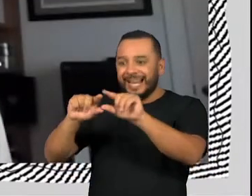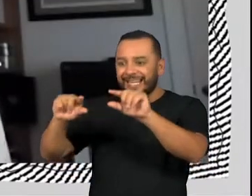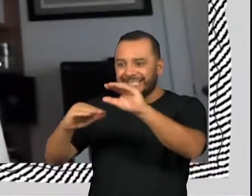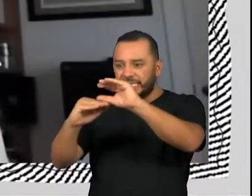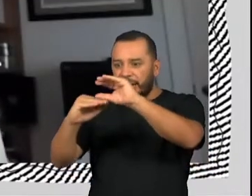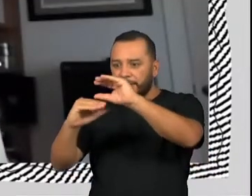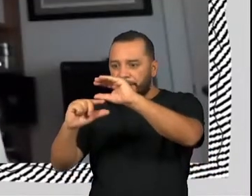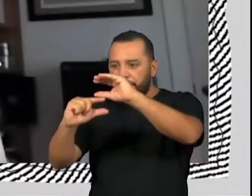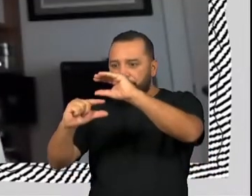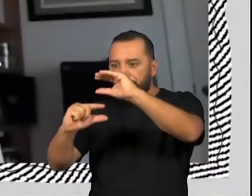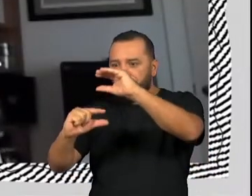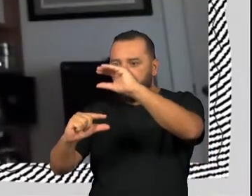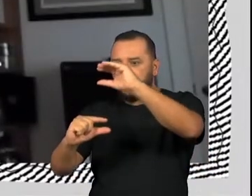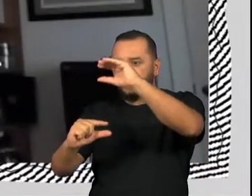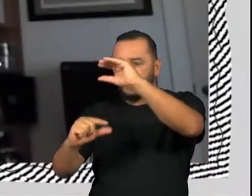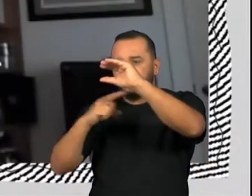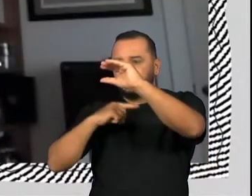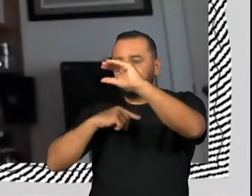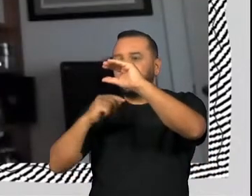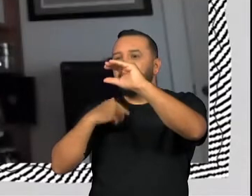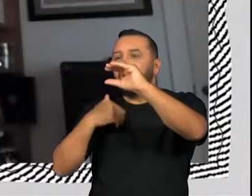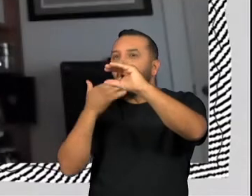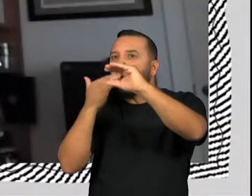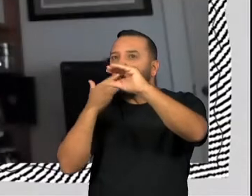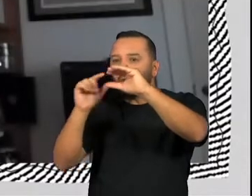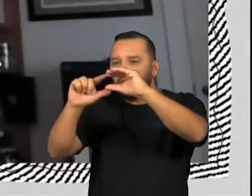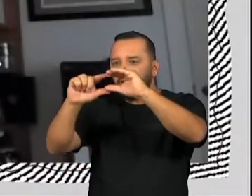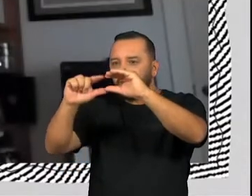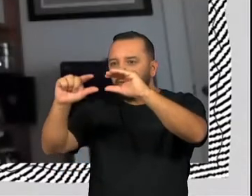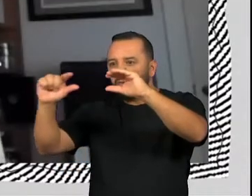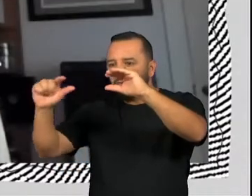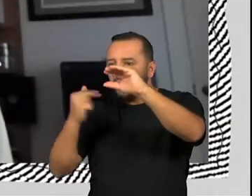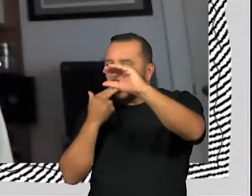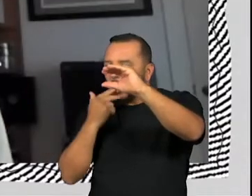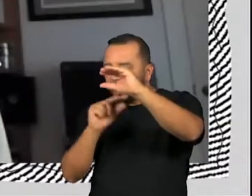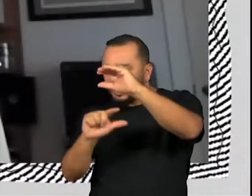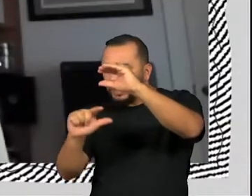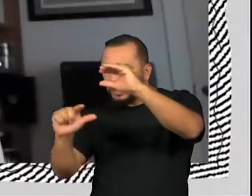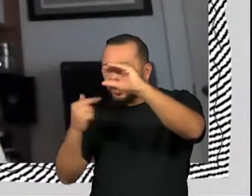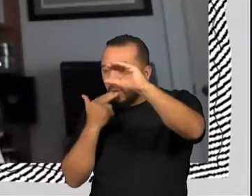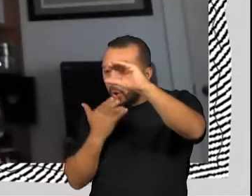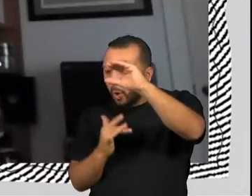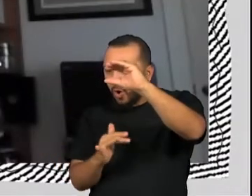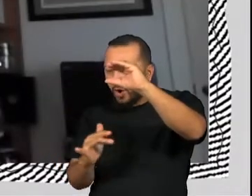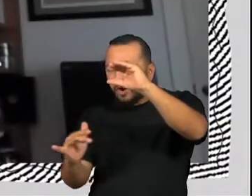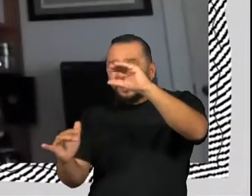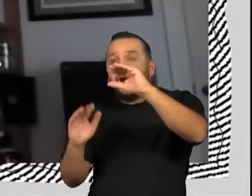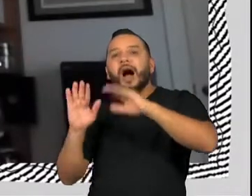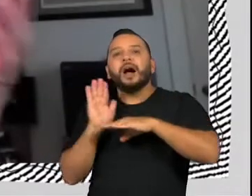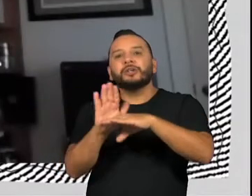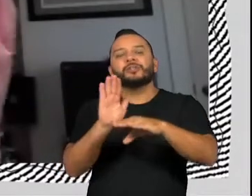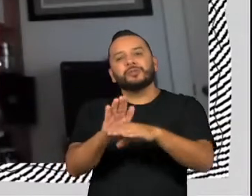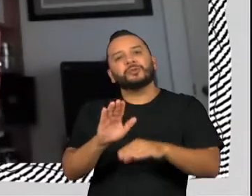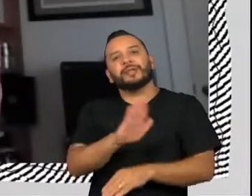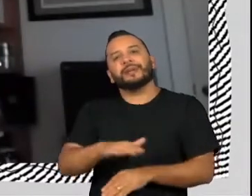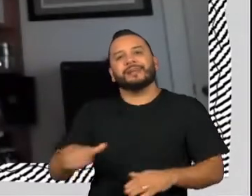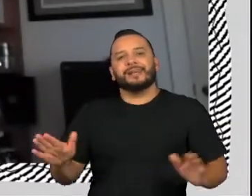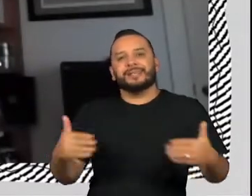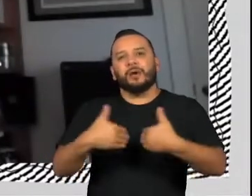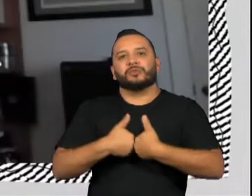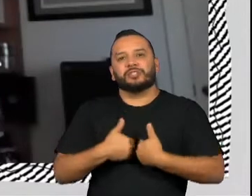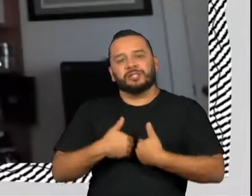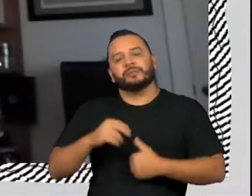sistema que vai colorindo de pouquinho em pouquinho em cada palavra, ajudando a criança que tem ou autismo ou